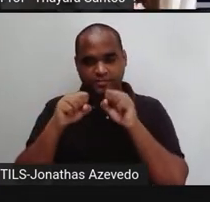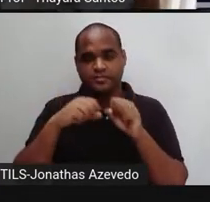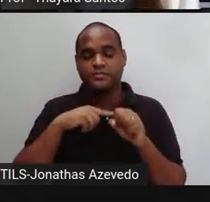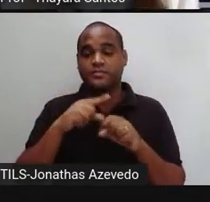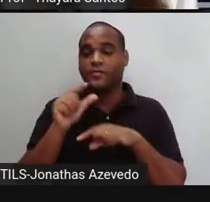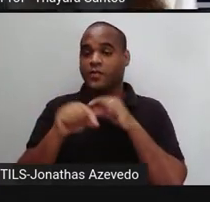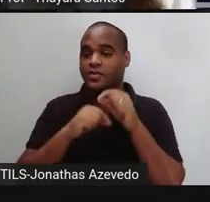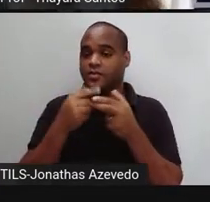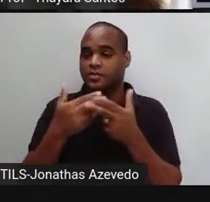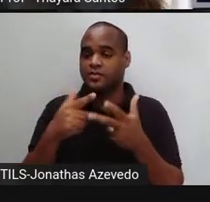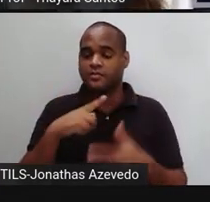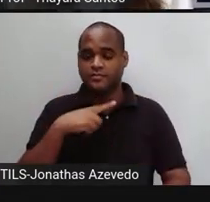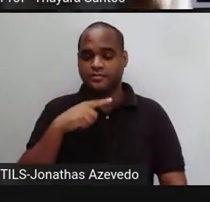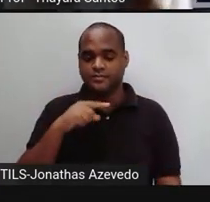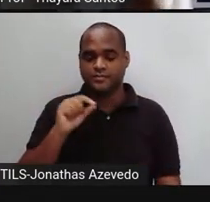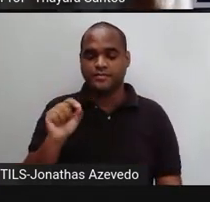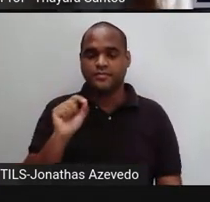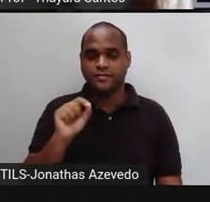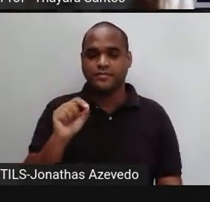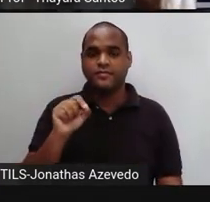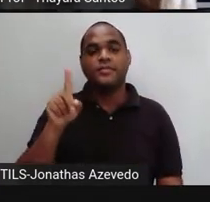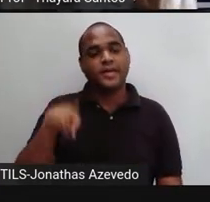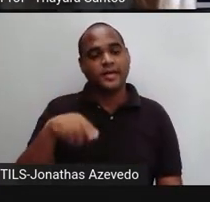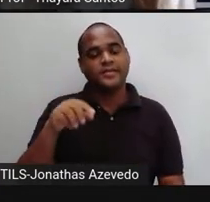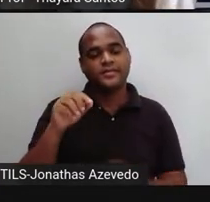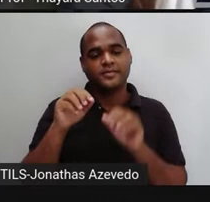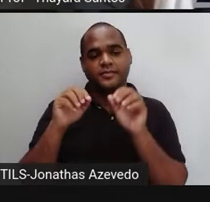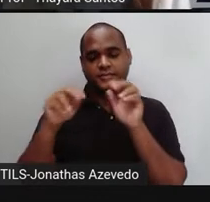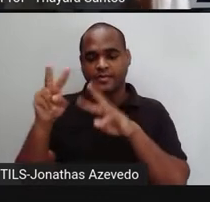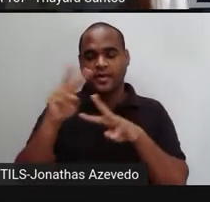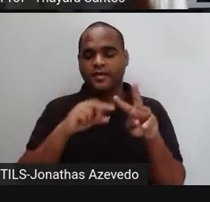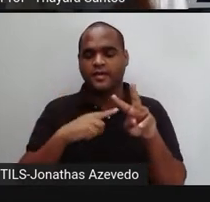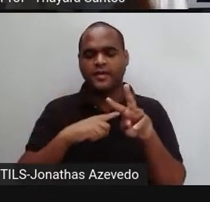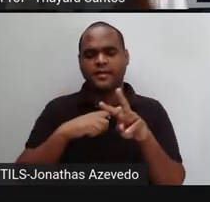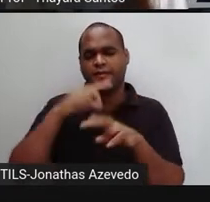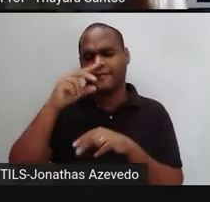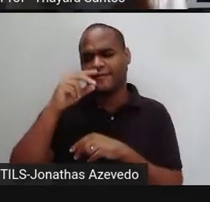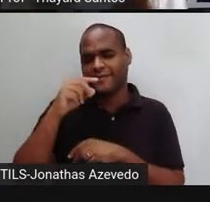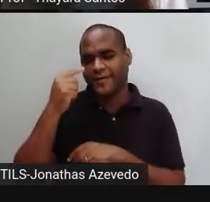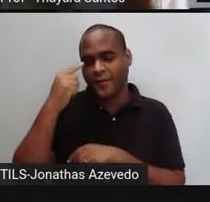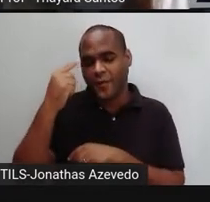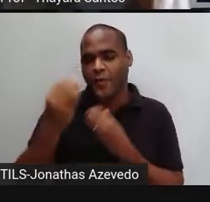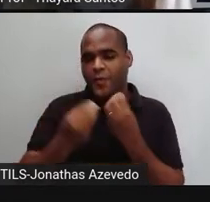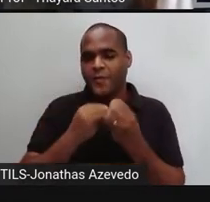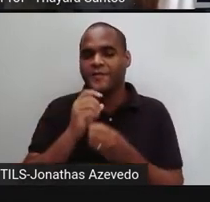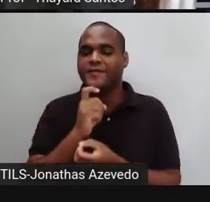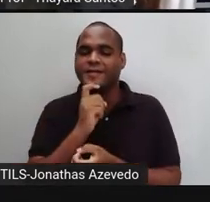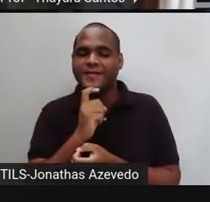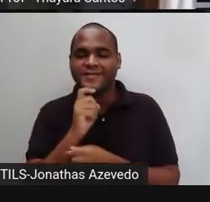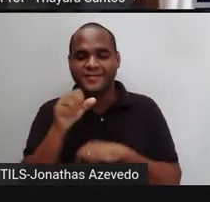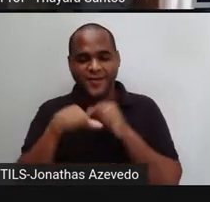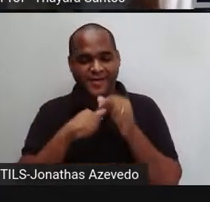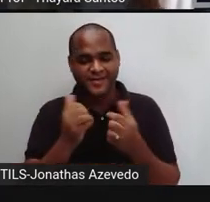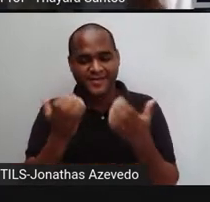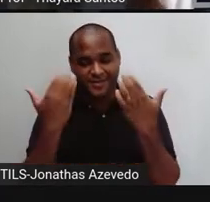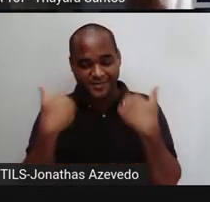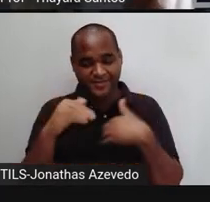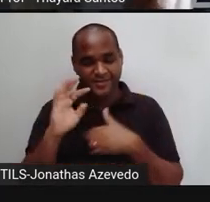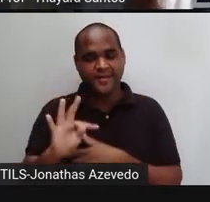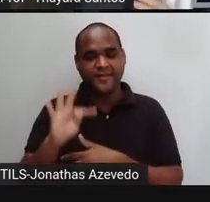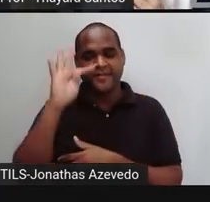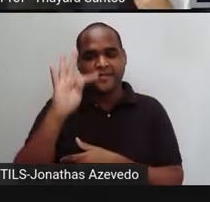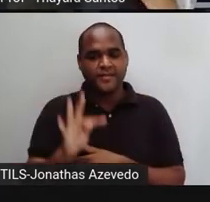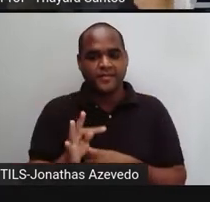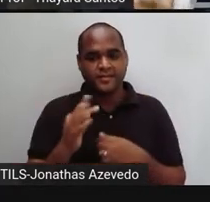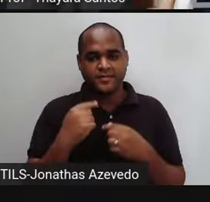quando esse ar entra pelo nariz, o ar vai estar mais frio do que a nossa temperatura interna. Então, quando ele entra pelo nariz,